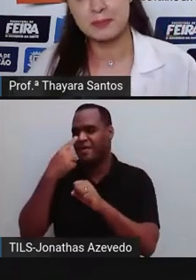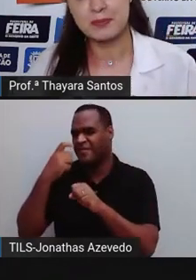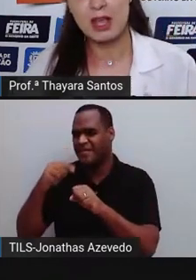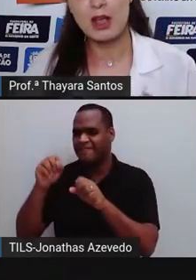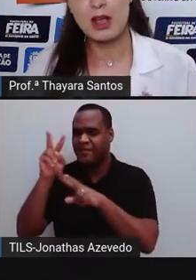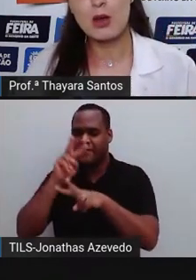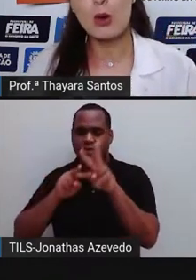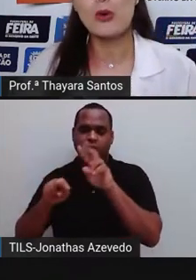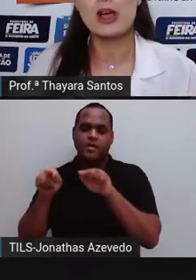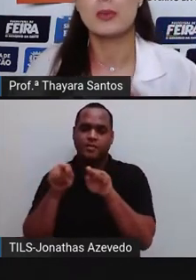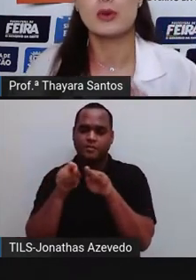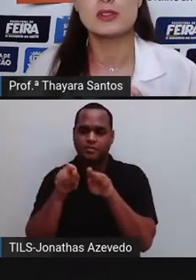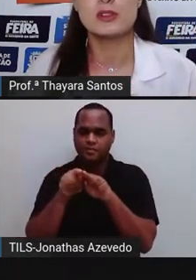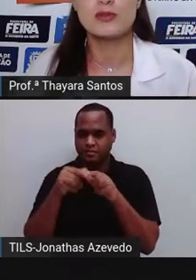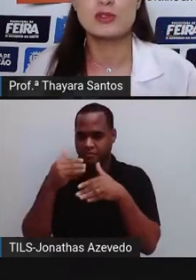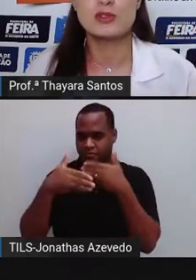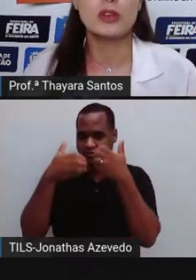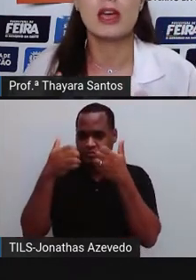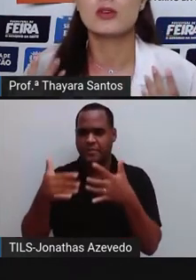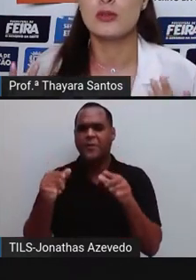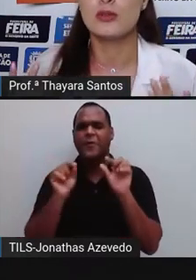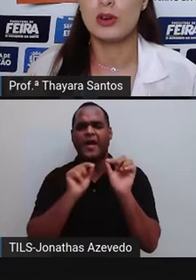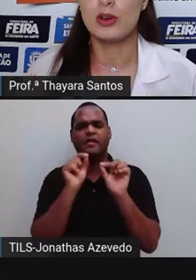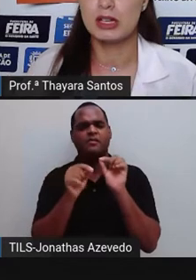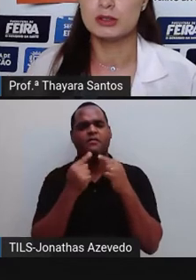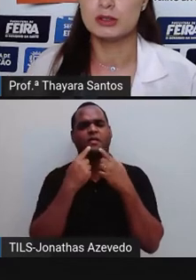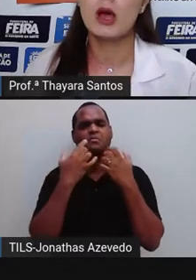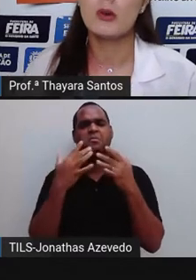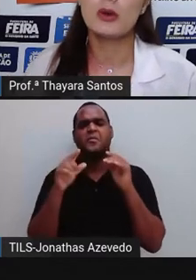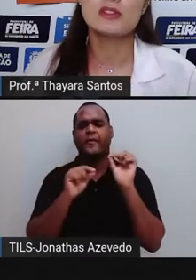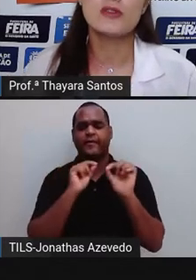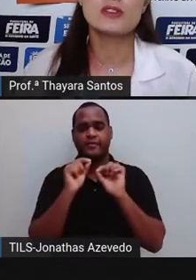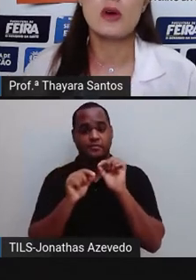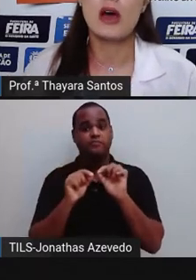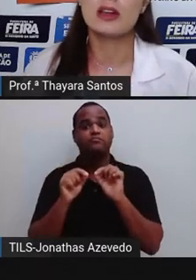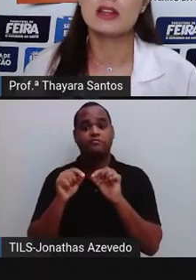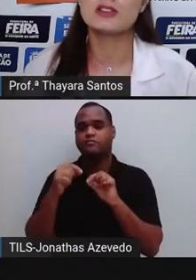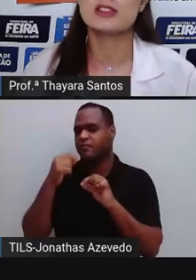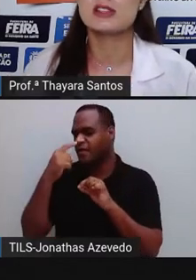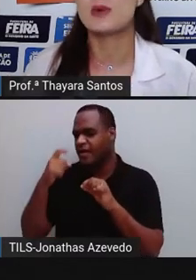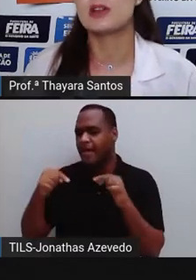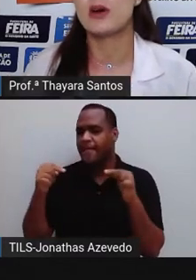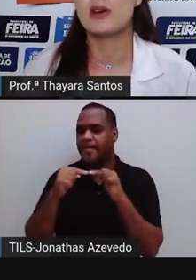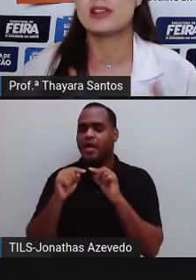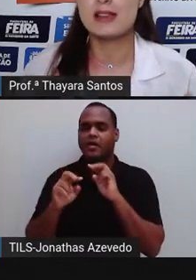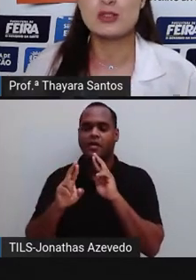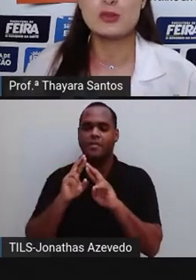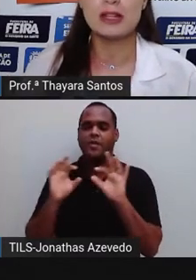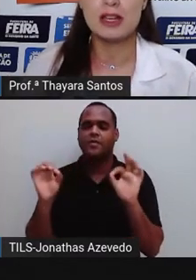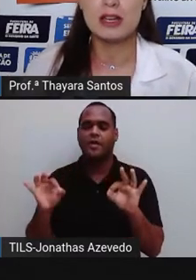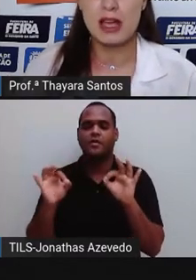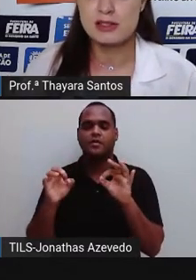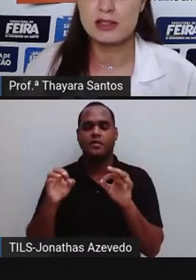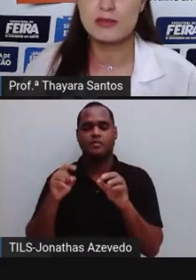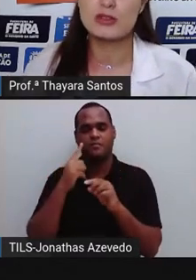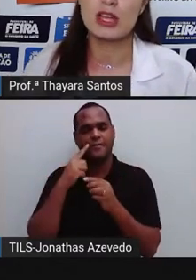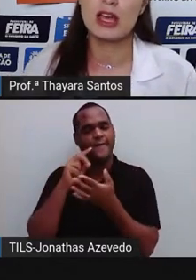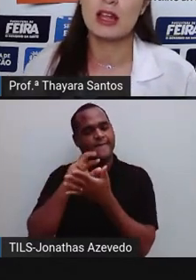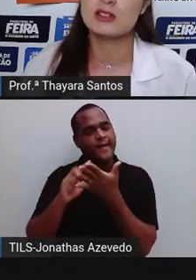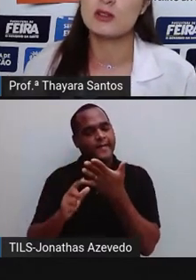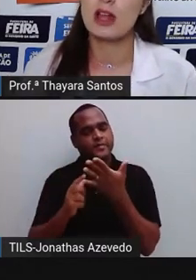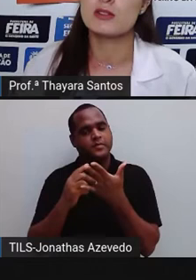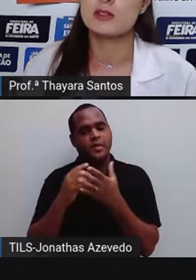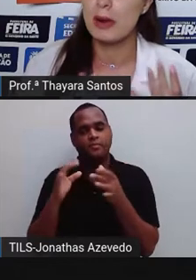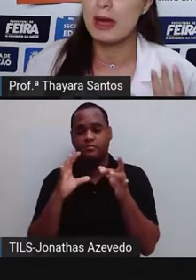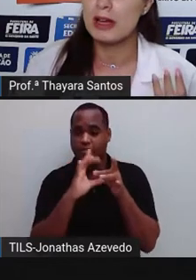também. E como essa poluição visual, do que é que eu estou falando? A poluição visual, ela diz respeito ao excesso de materiais que vão estar